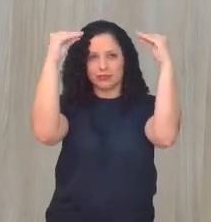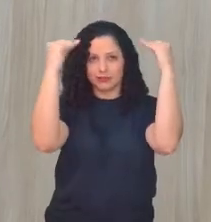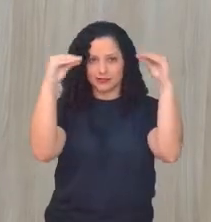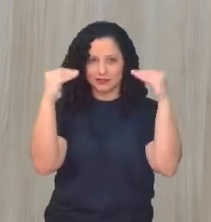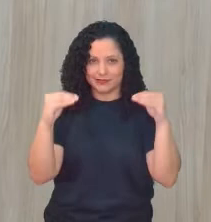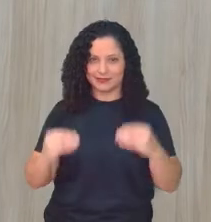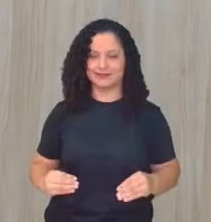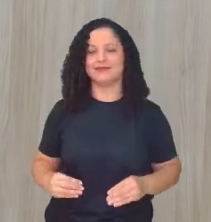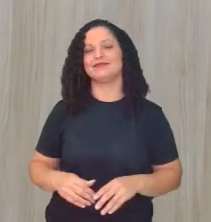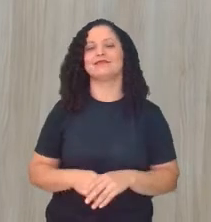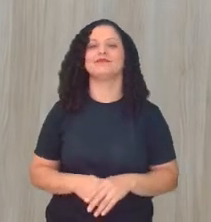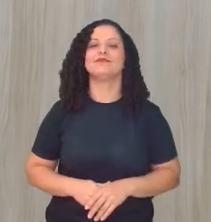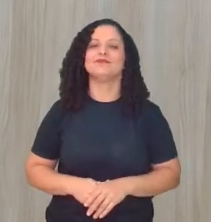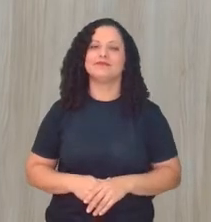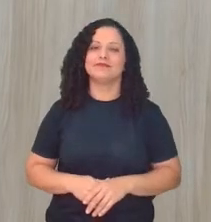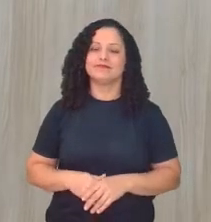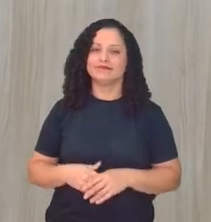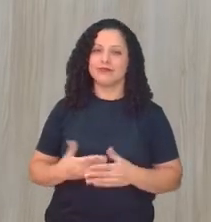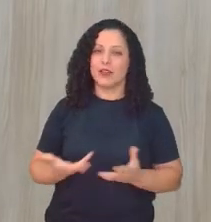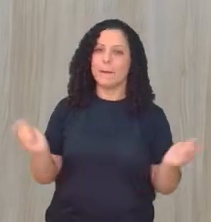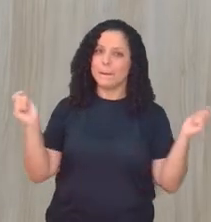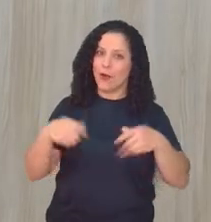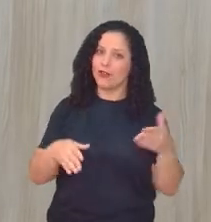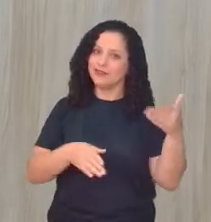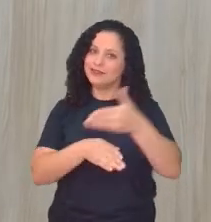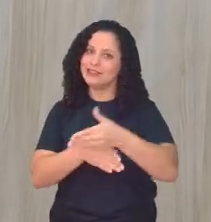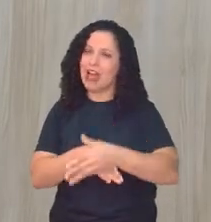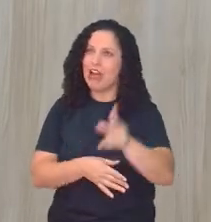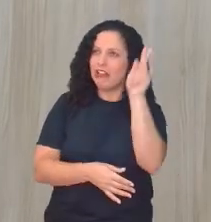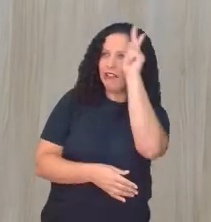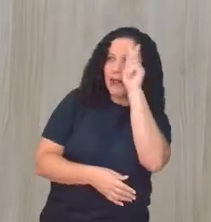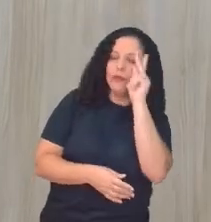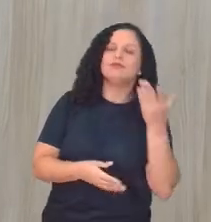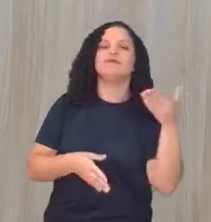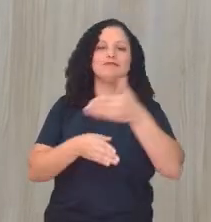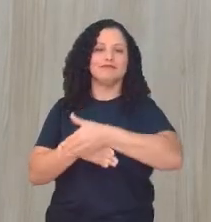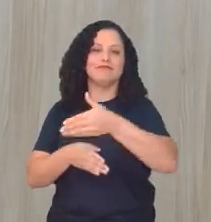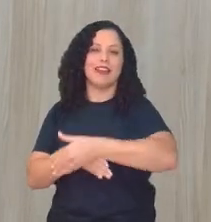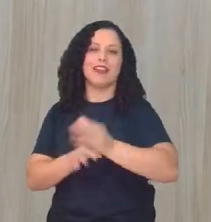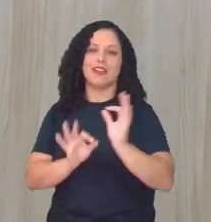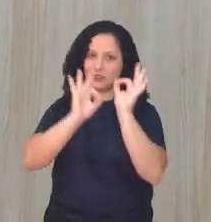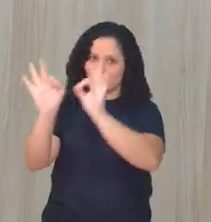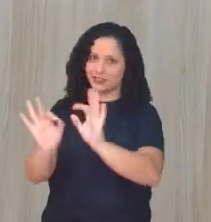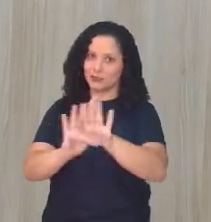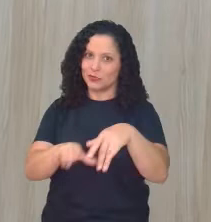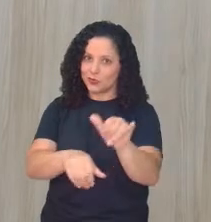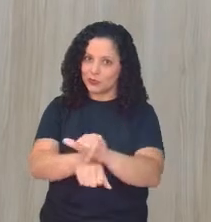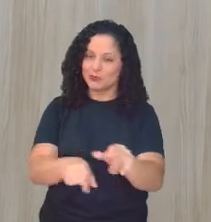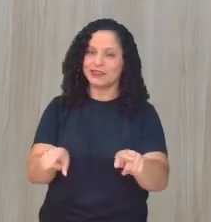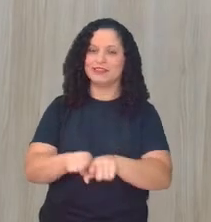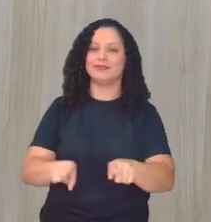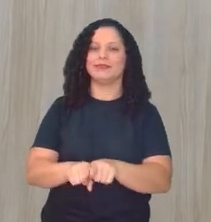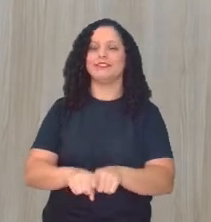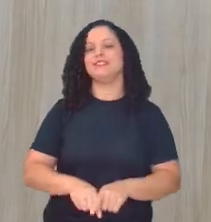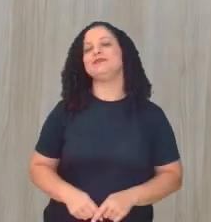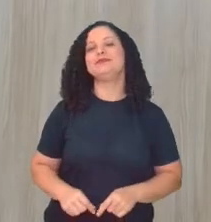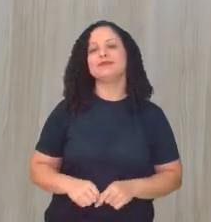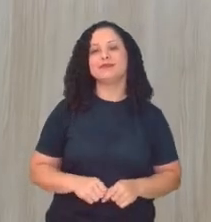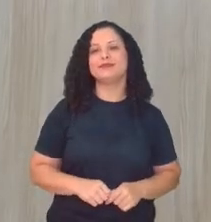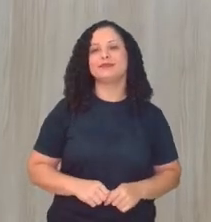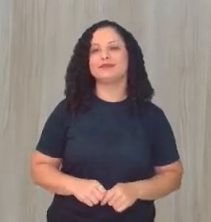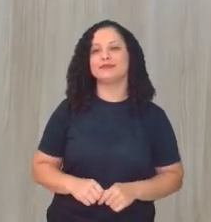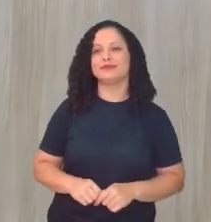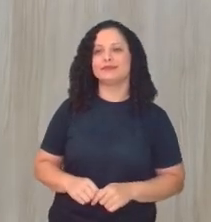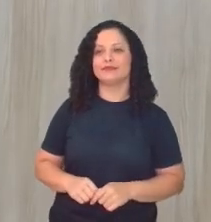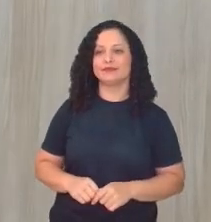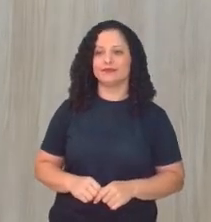beleza? Então, não tem desculpa, não lembro e tal, não tem mais isso. E vê no YouTube também. Beleza? Ó, então,